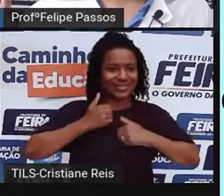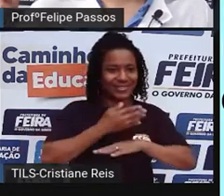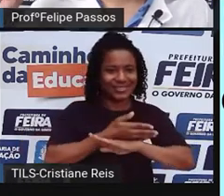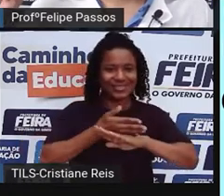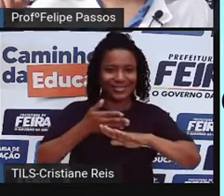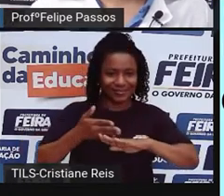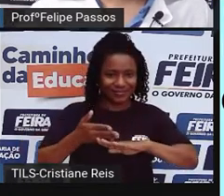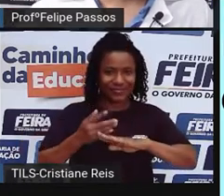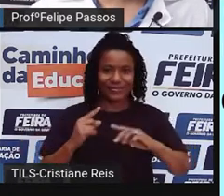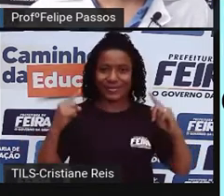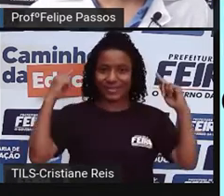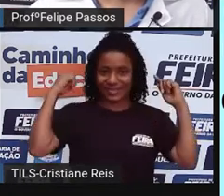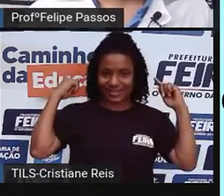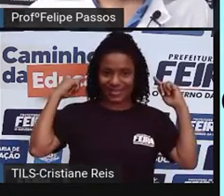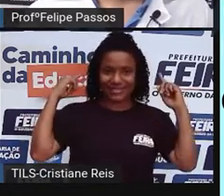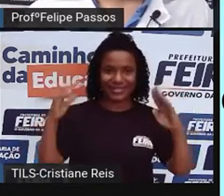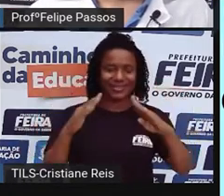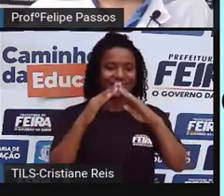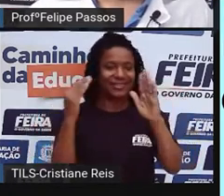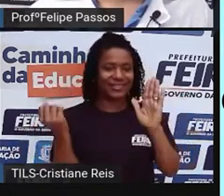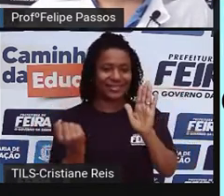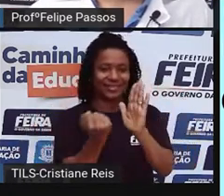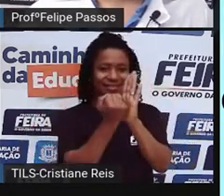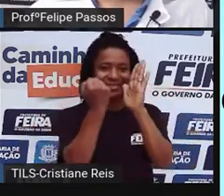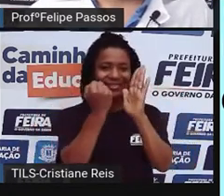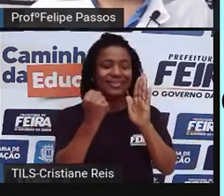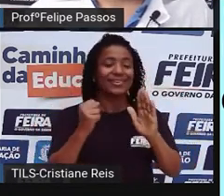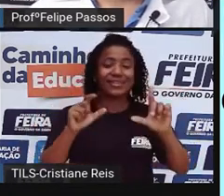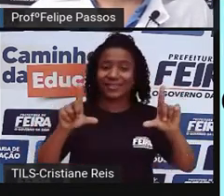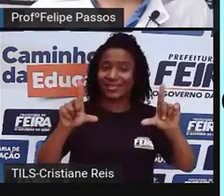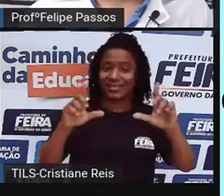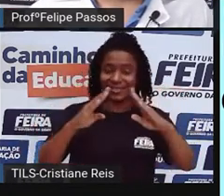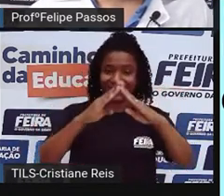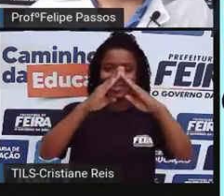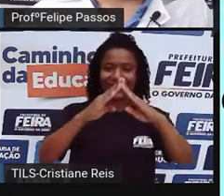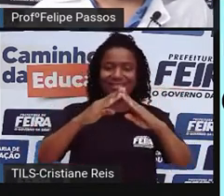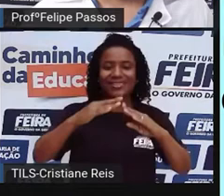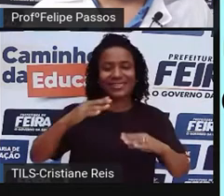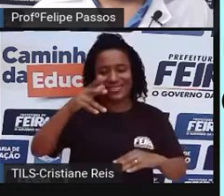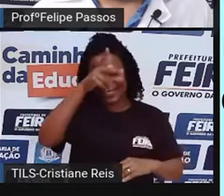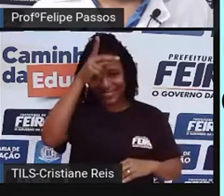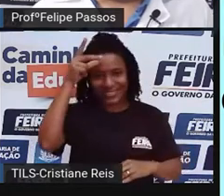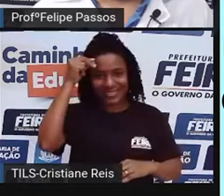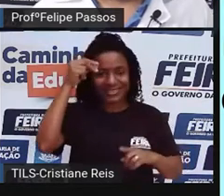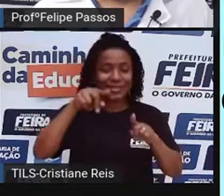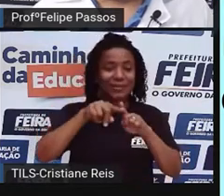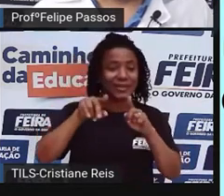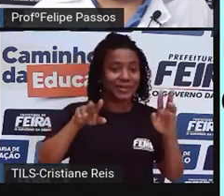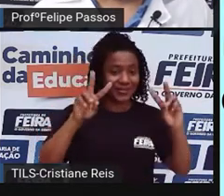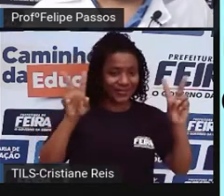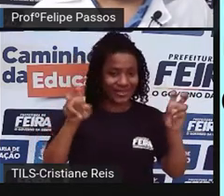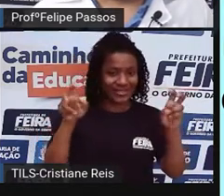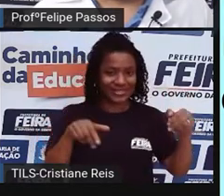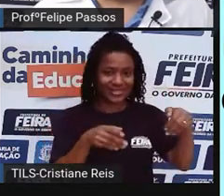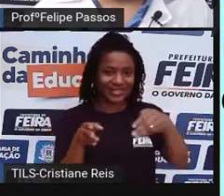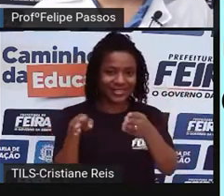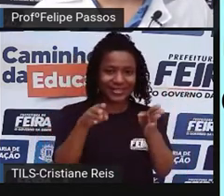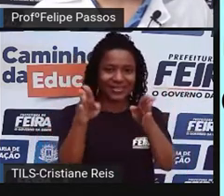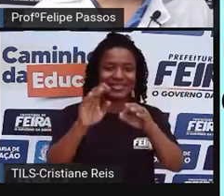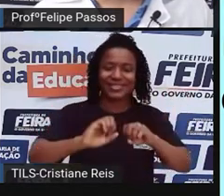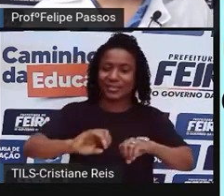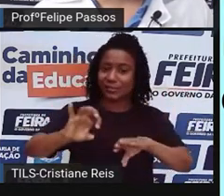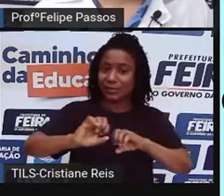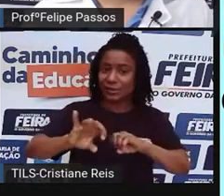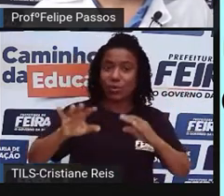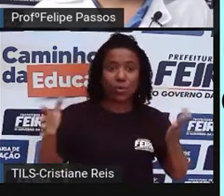Atrás de mim aqui tem um painel com a logomarca da Prefeitura e do Caminhos da Educação, certo? Hoje a vai falar de um tema muito